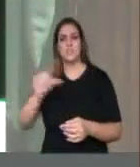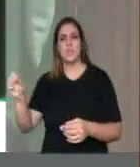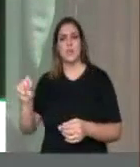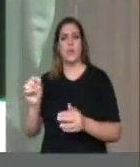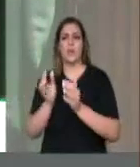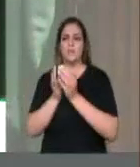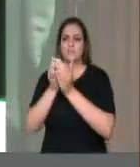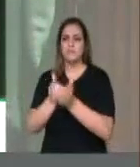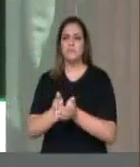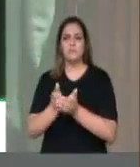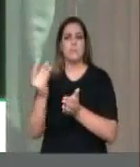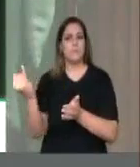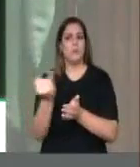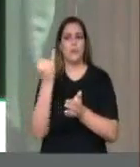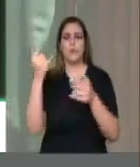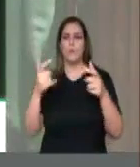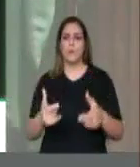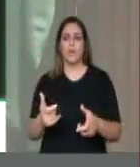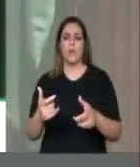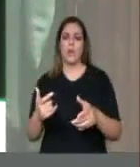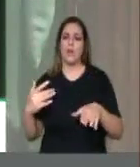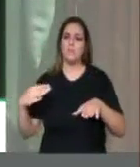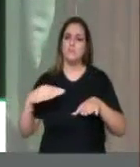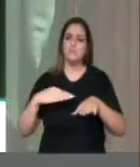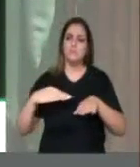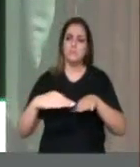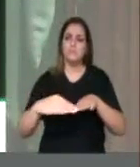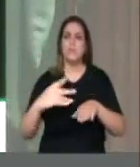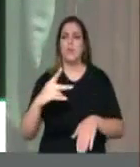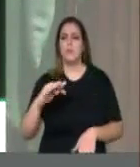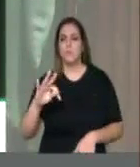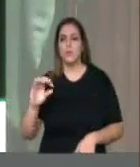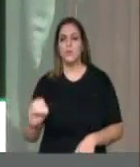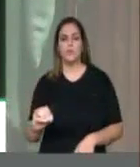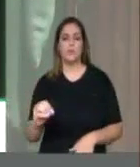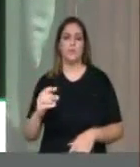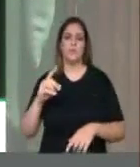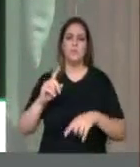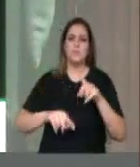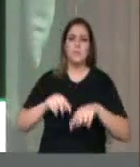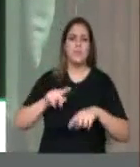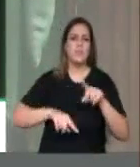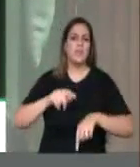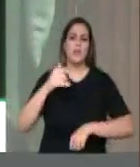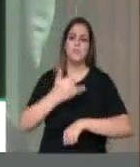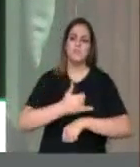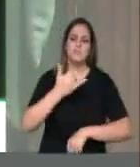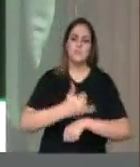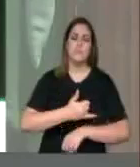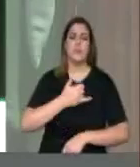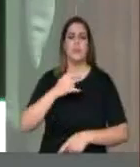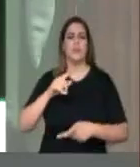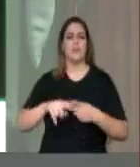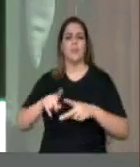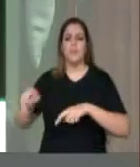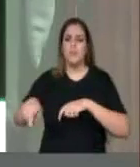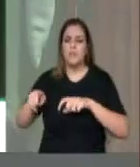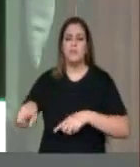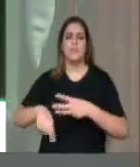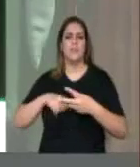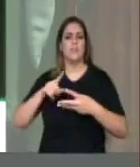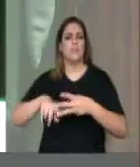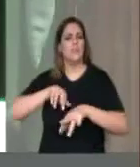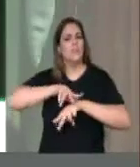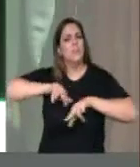de muitos produtos do setor siderúrgico, da metalurgia, do agronegócio brasileiro, sai pelos portos